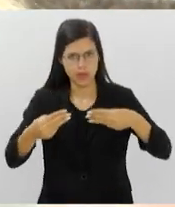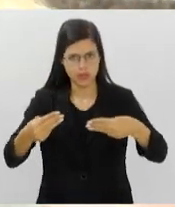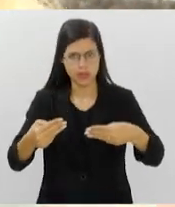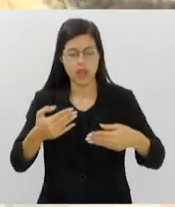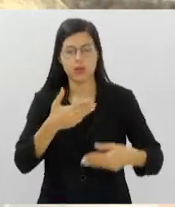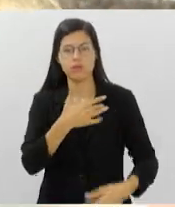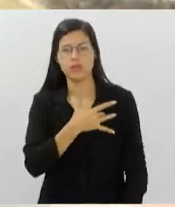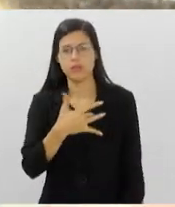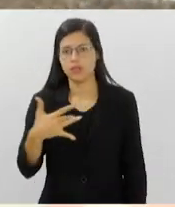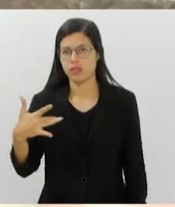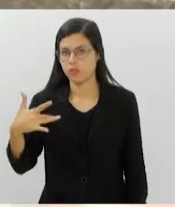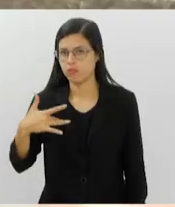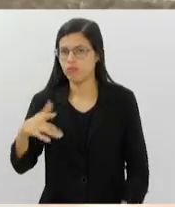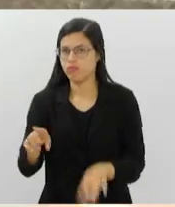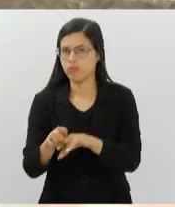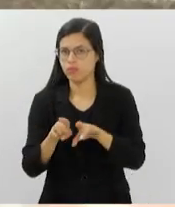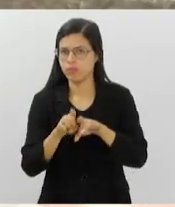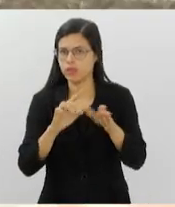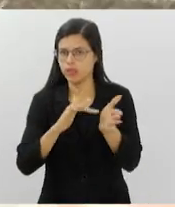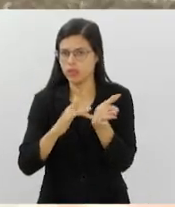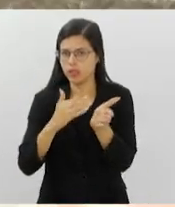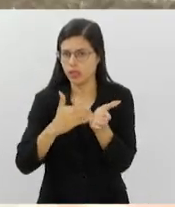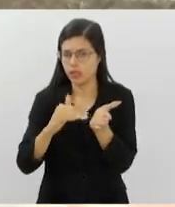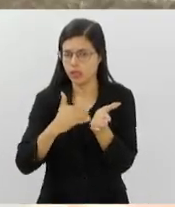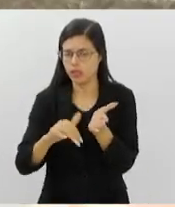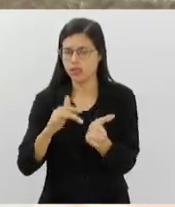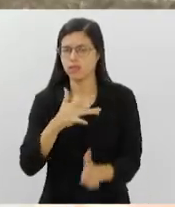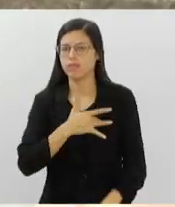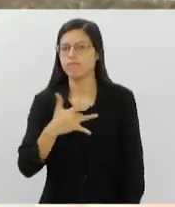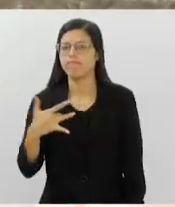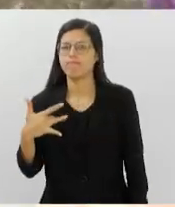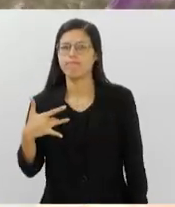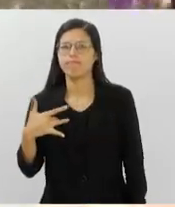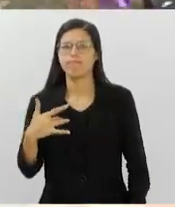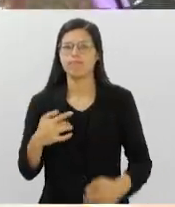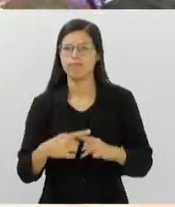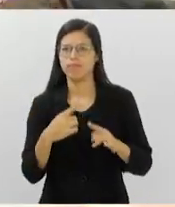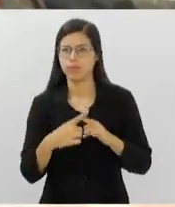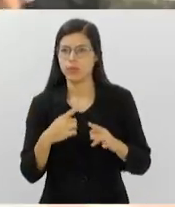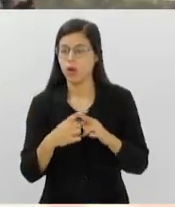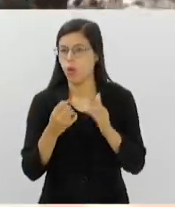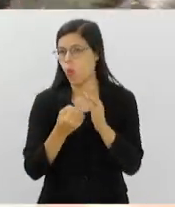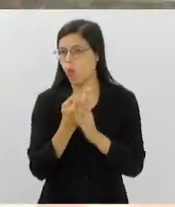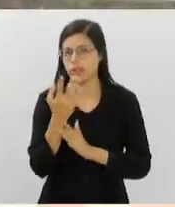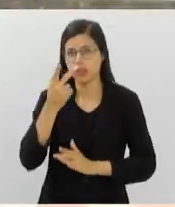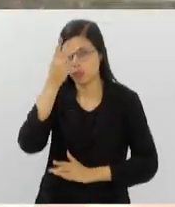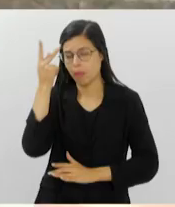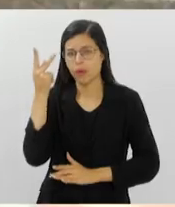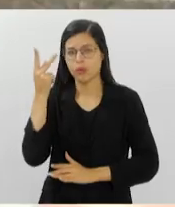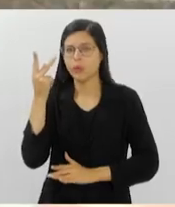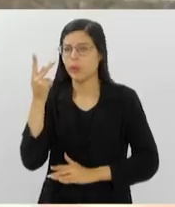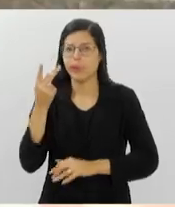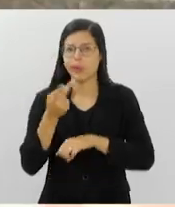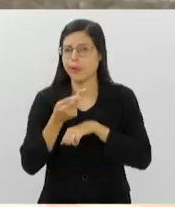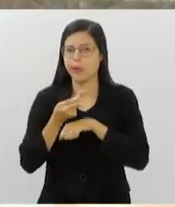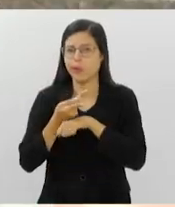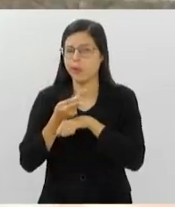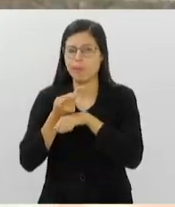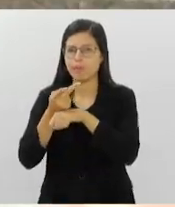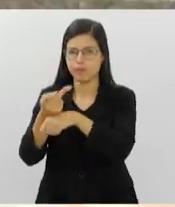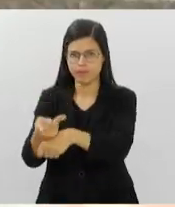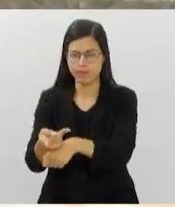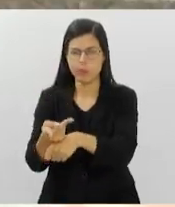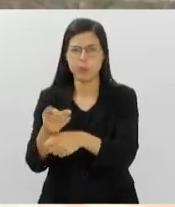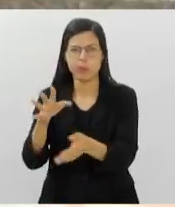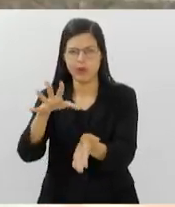preocupado as secretarias de saúde, dado o número de aumento de pessoas que não têm ido aos postos de saúde